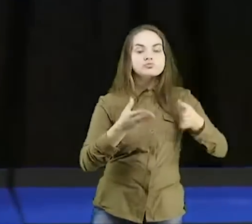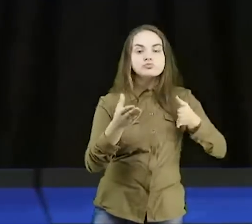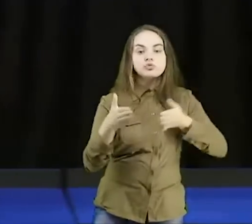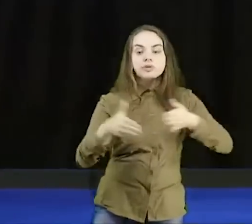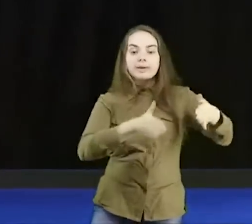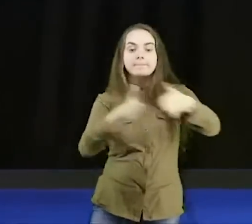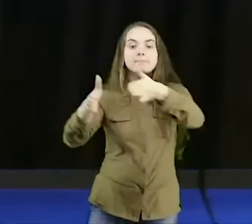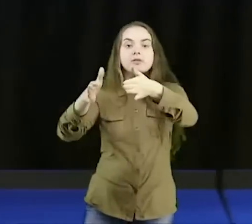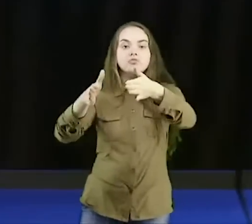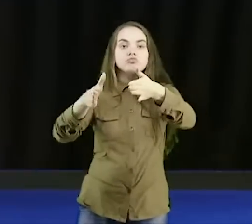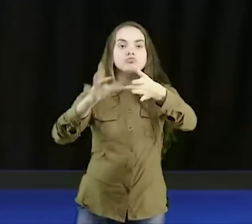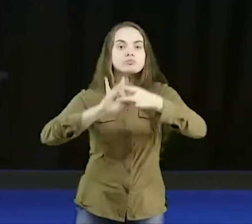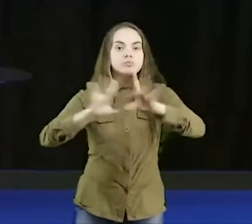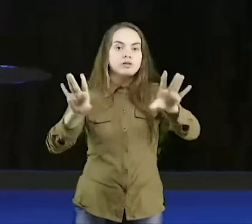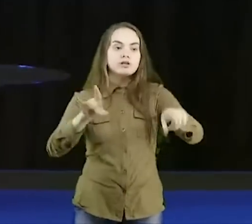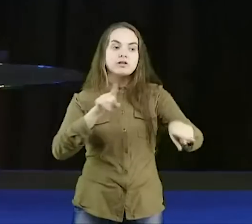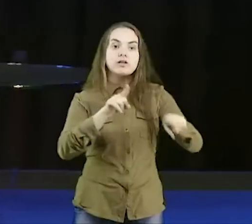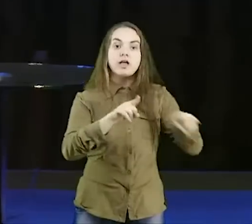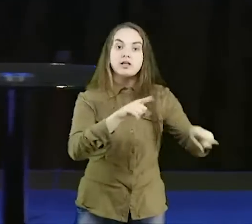sair é ele,